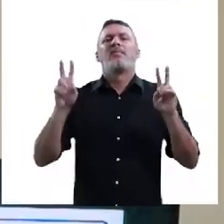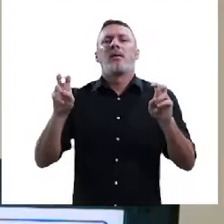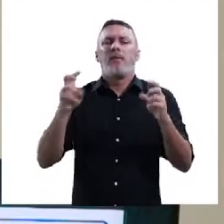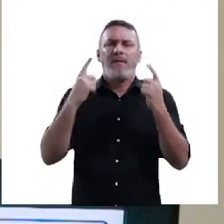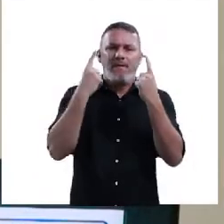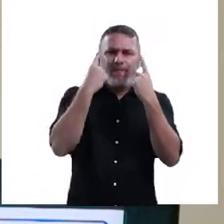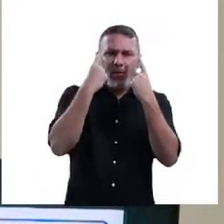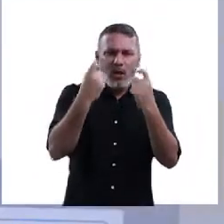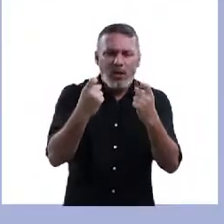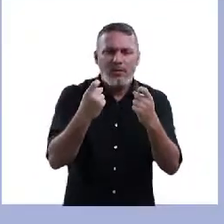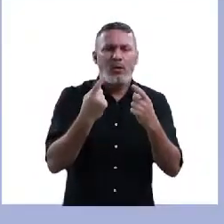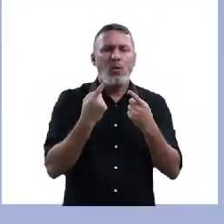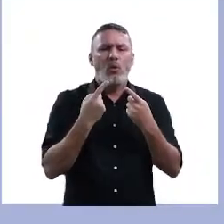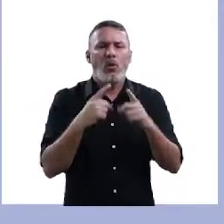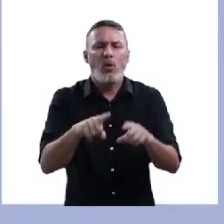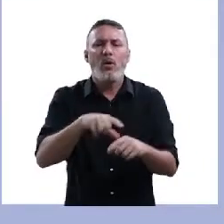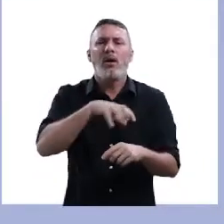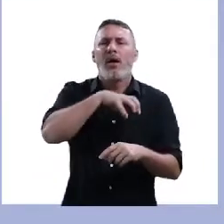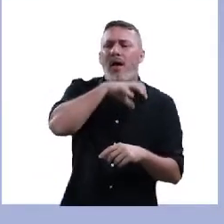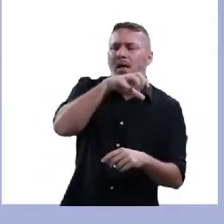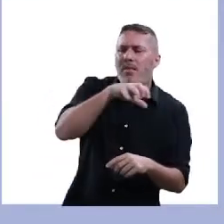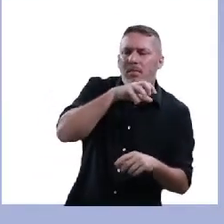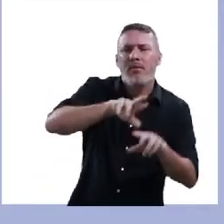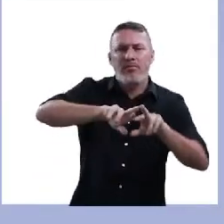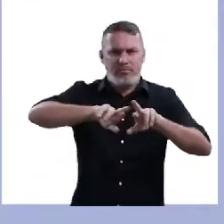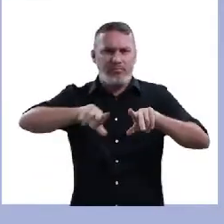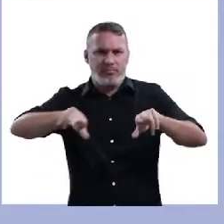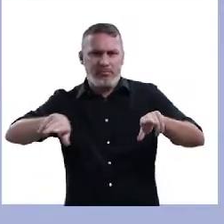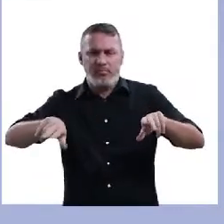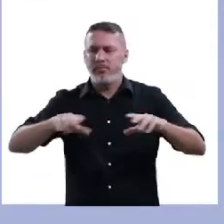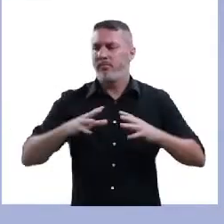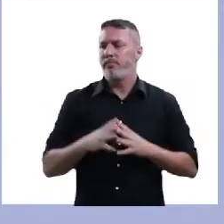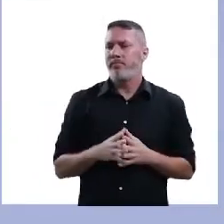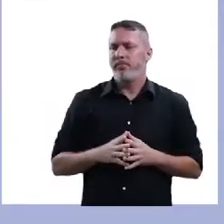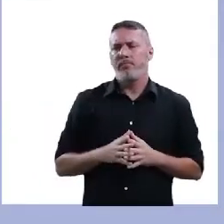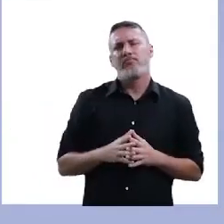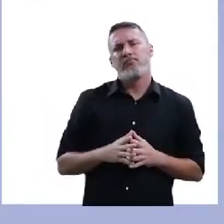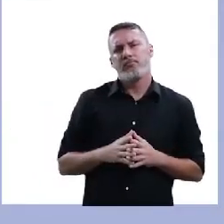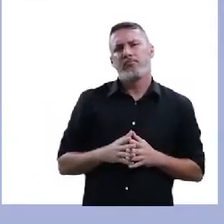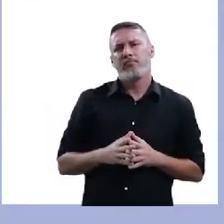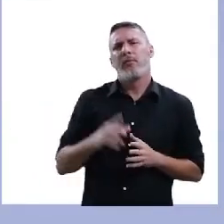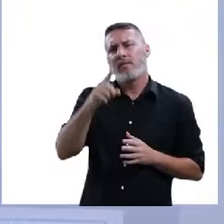violência contra os animais, violência contra os animais,